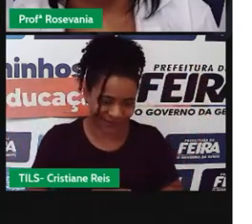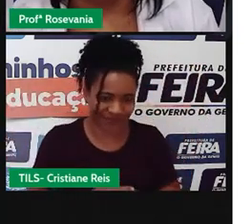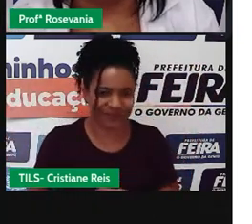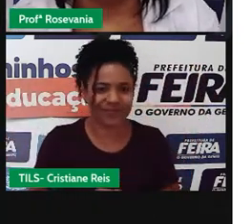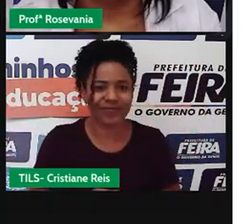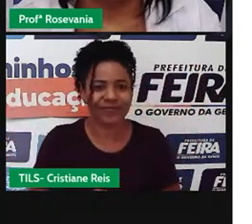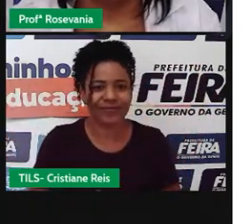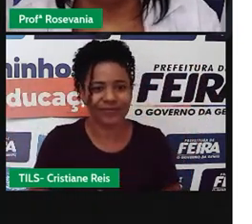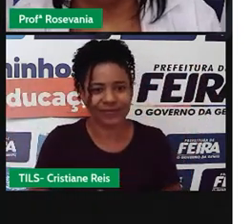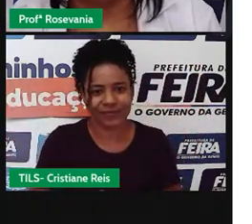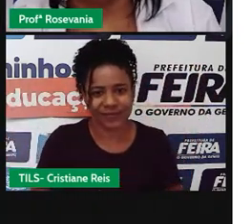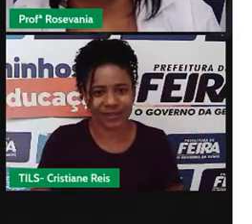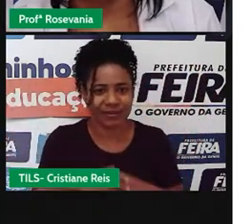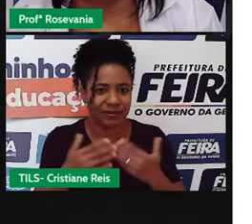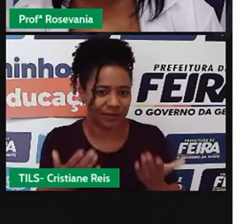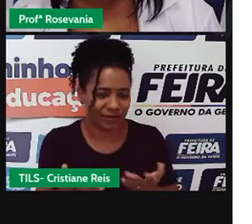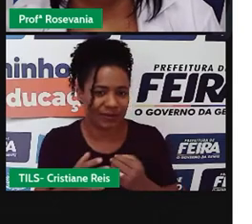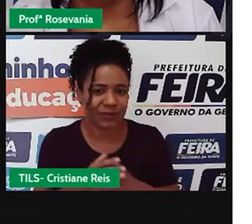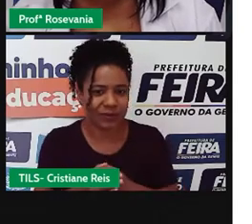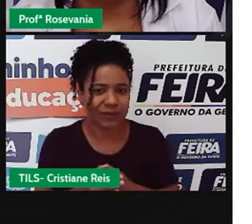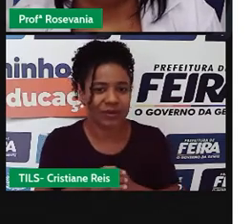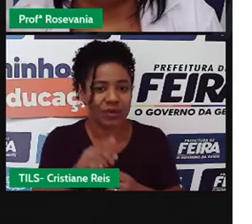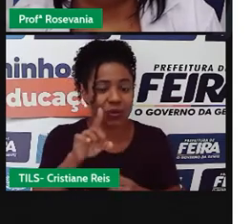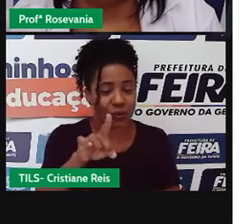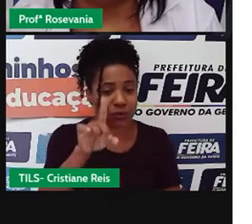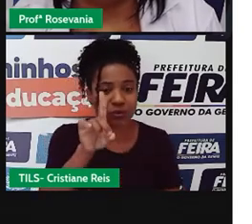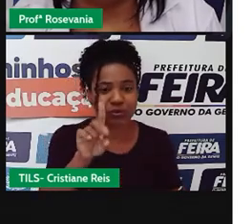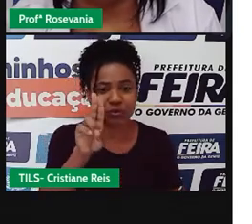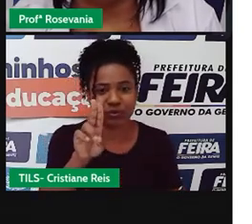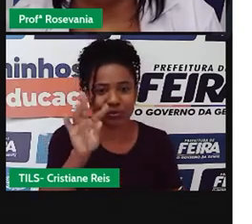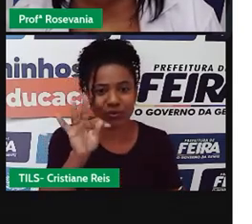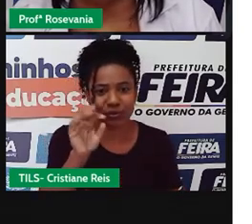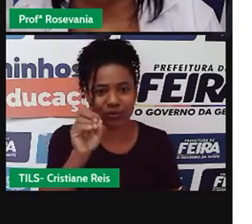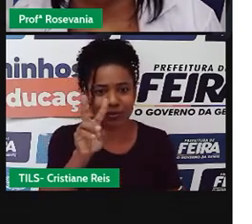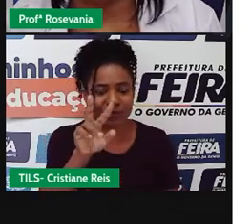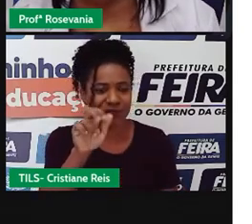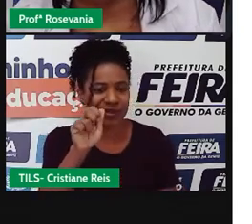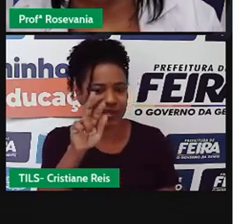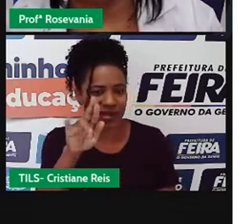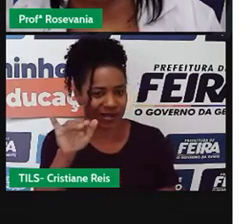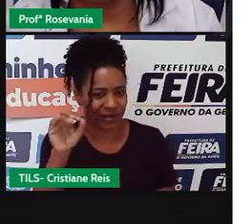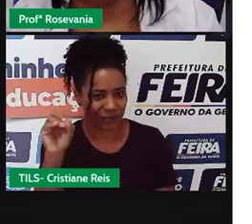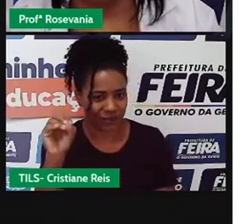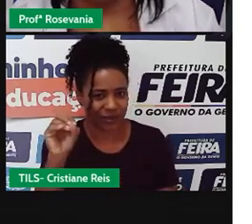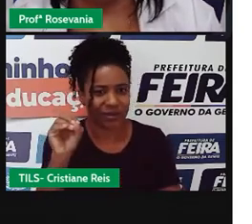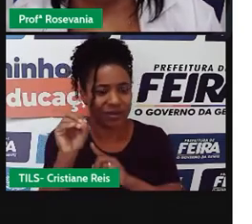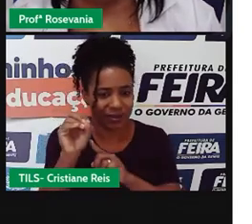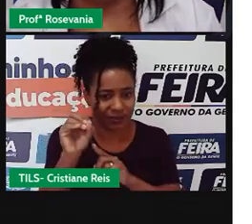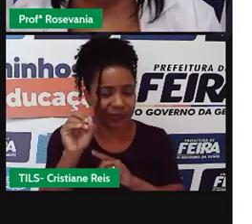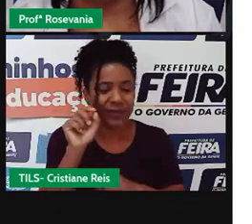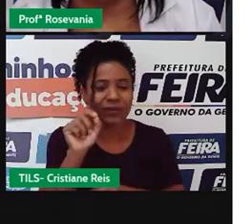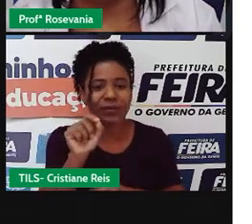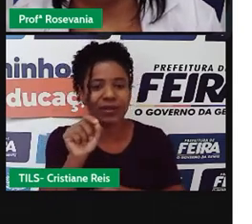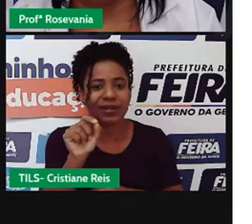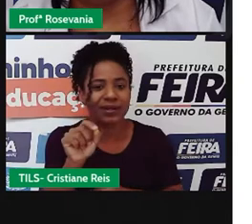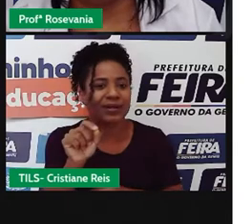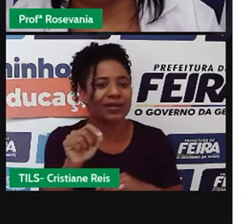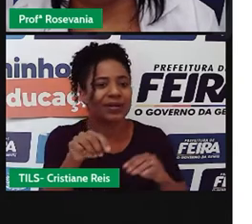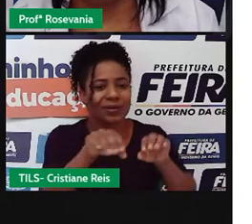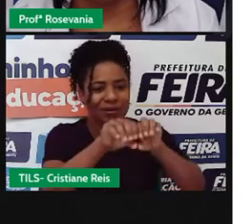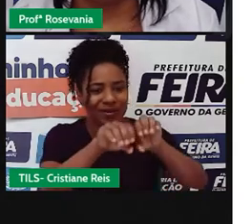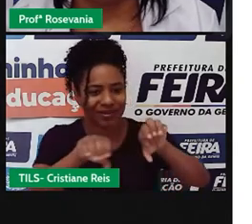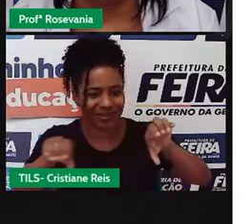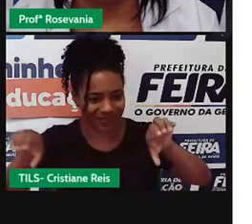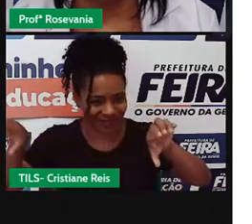né. Os dutobiários, esses aqui ajudam, né, a acabar um pouco o desperdício, pra quem não sabe, o próprio nome já dá uma